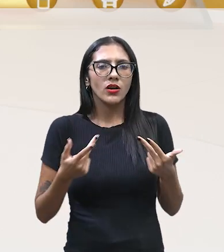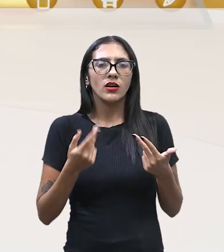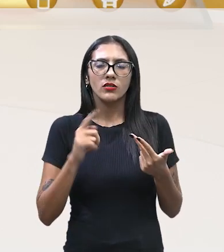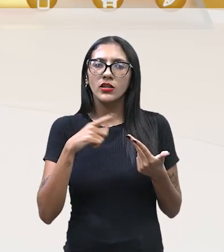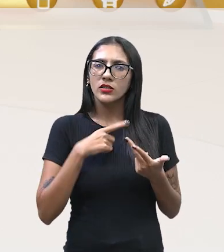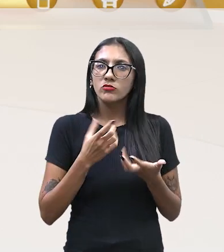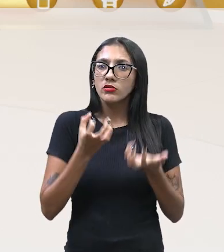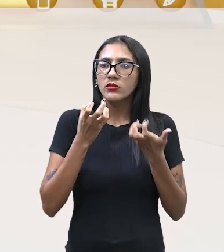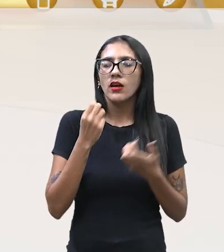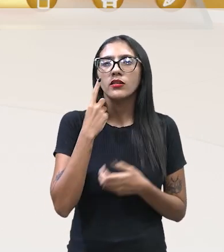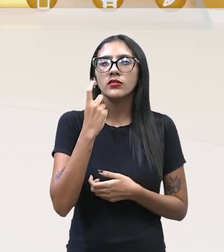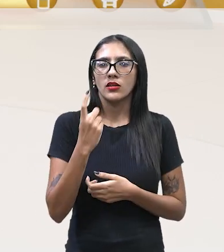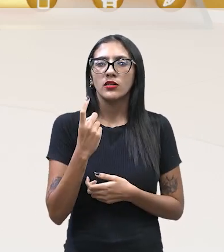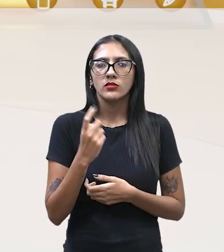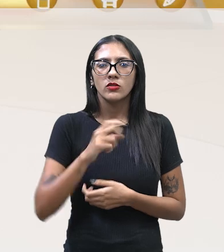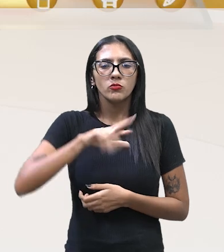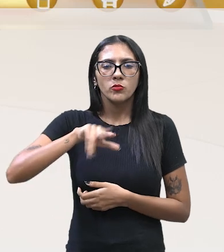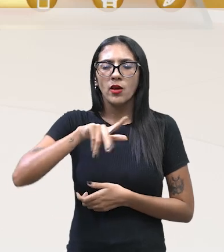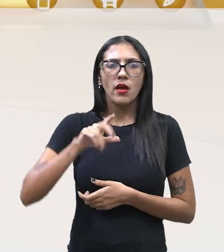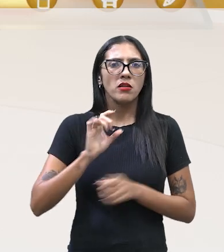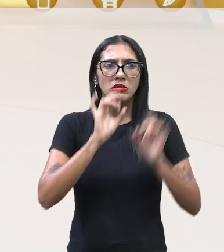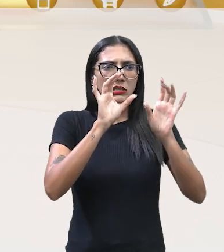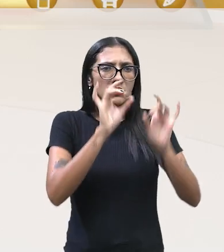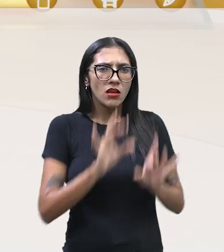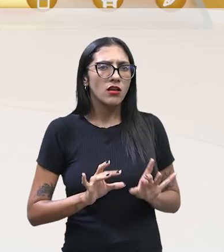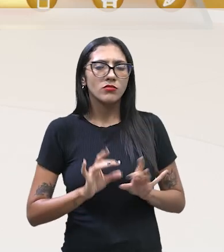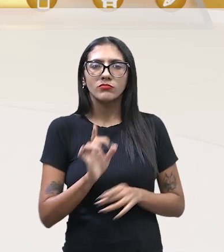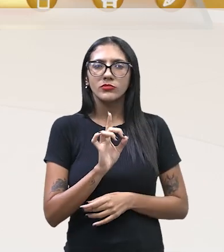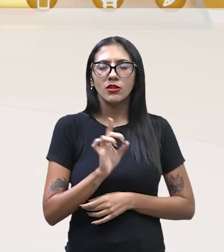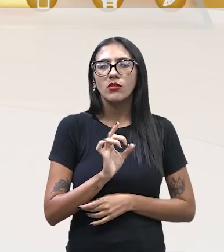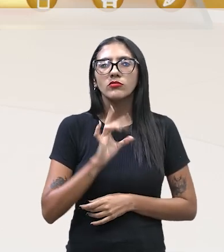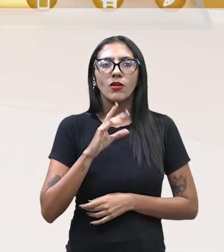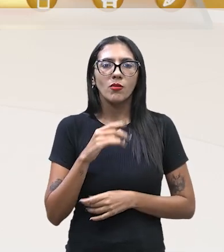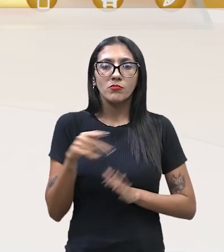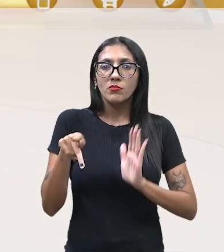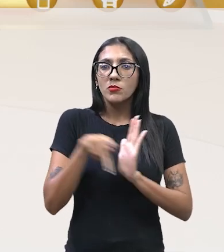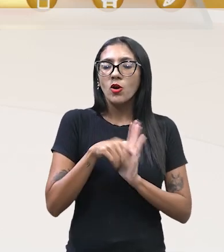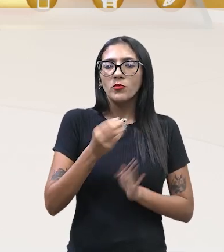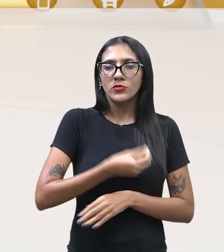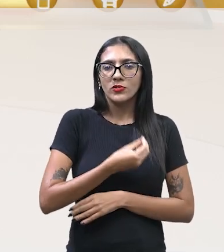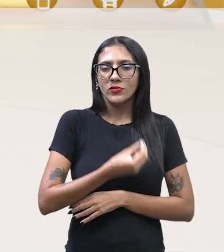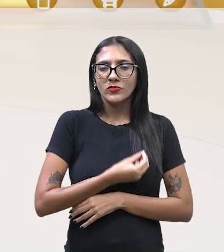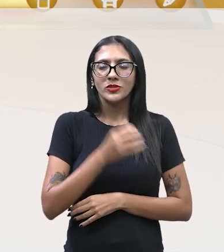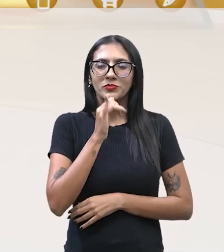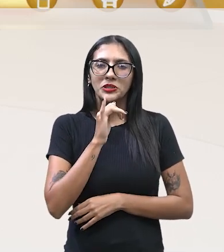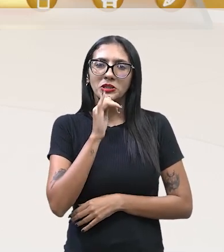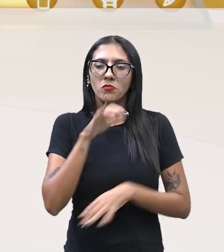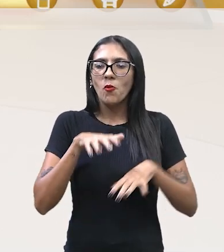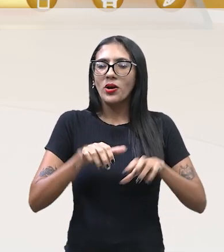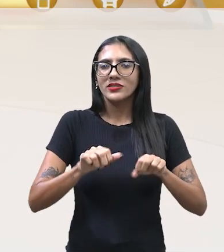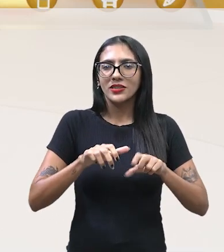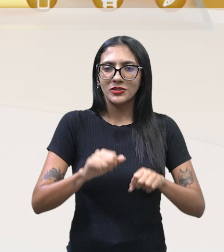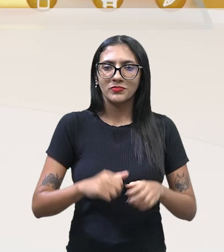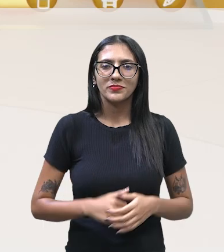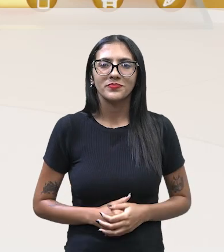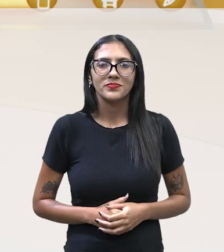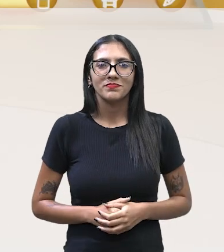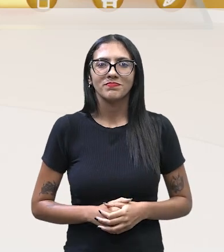isso que eles querem. Não é nada de extraordinário, não algo que eles têm em outro lugar. Eles querem algo regional, o açaí. Exatamente. Então,